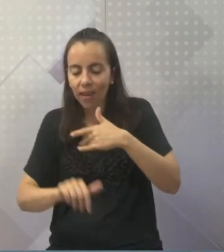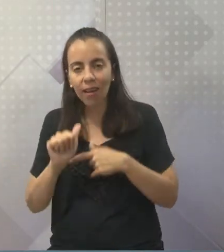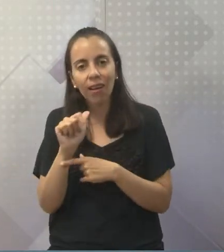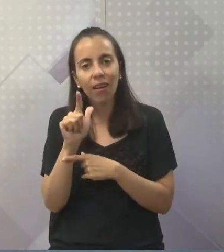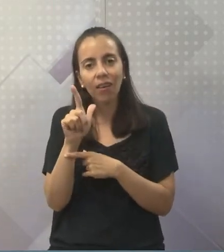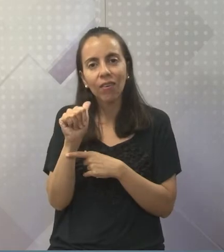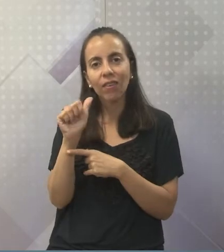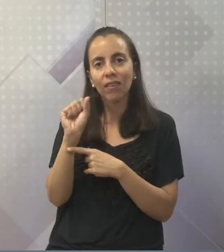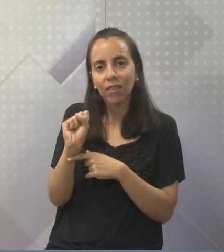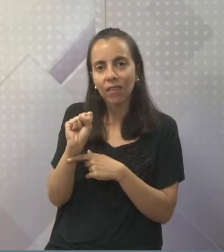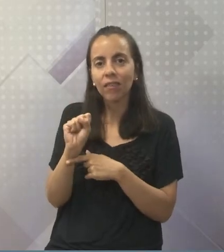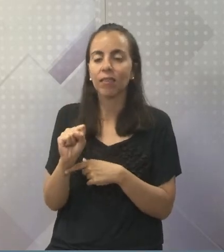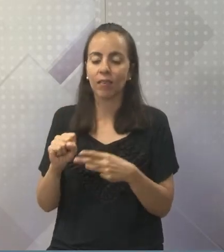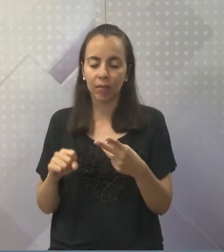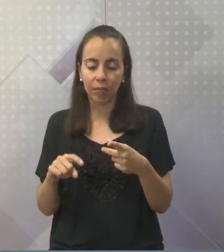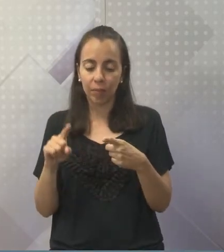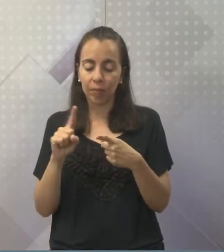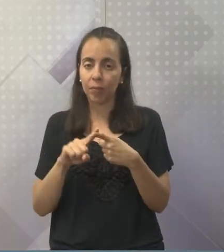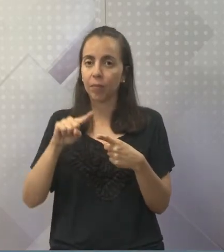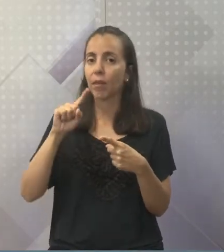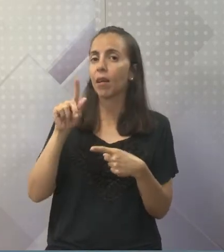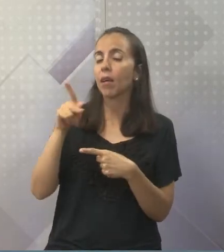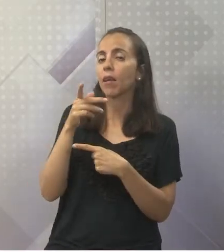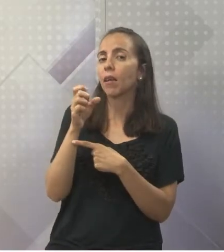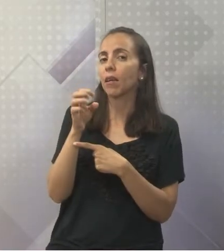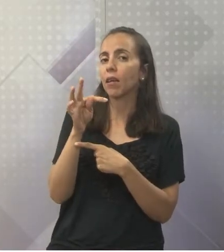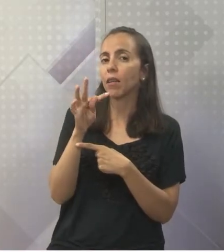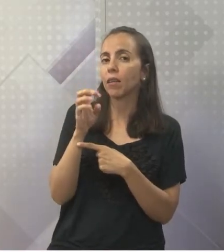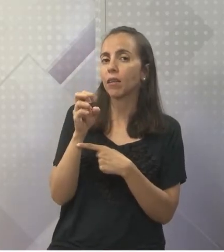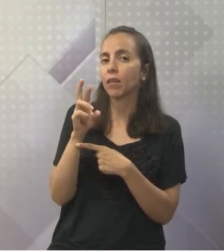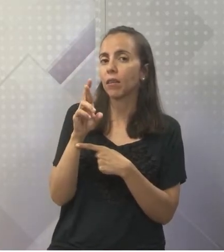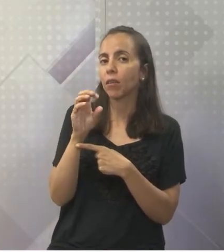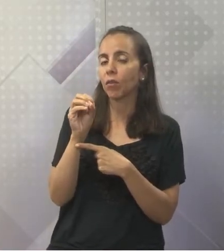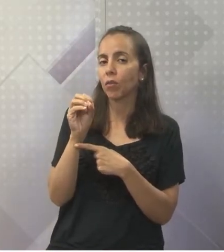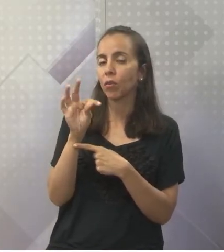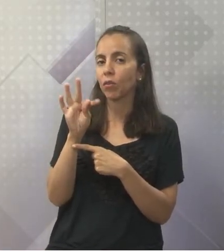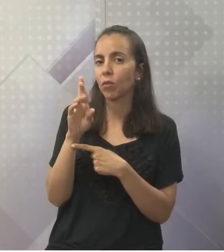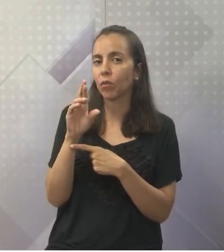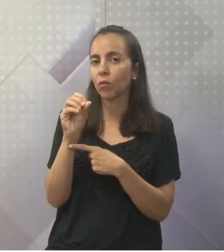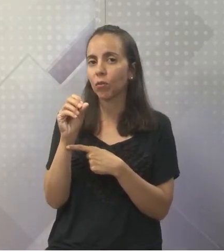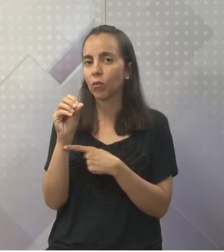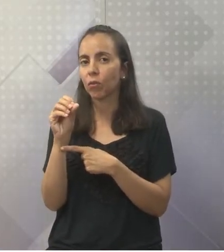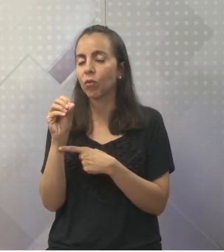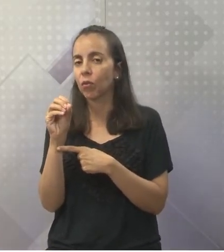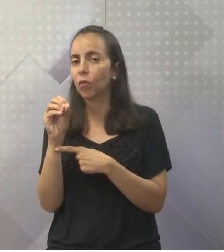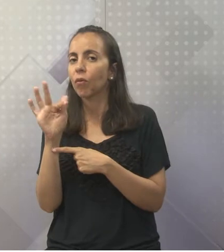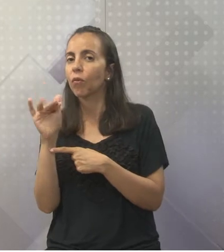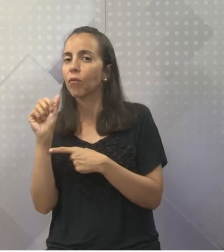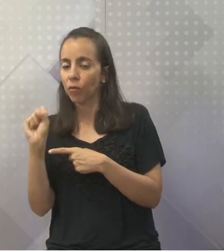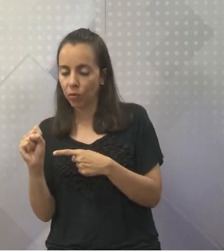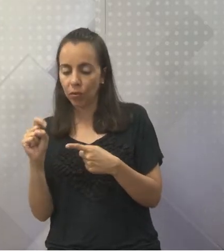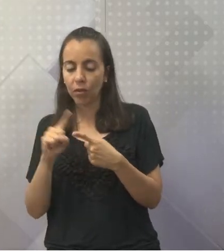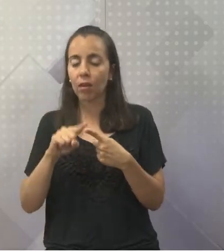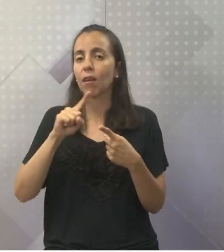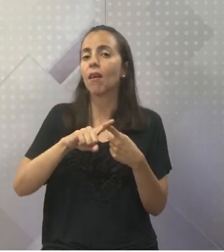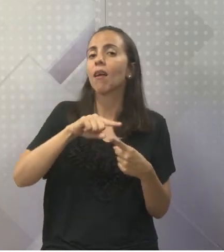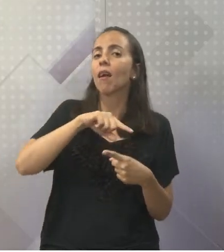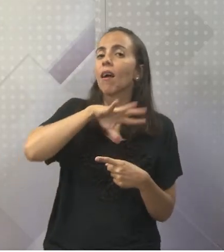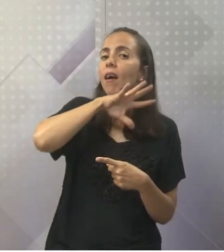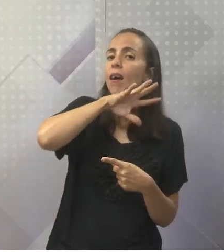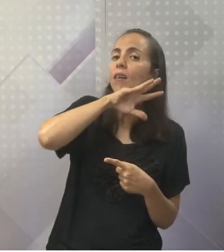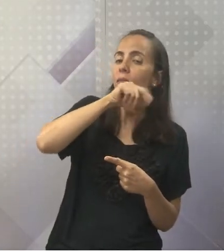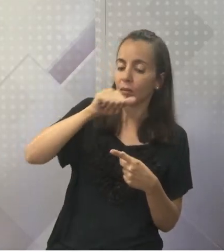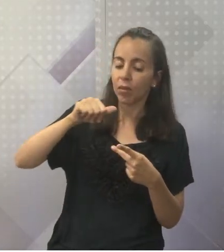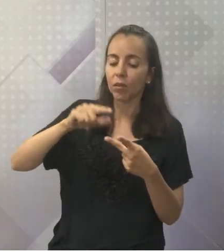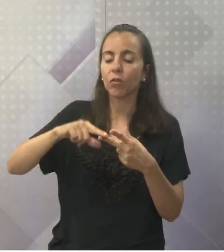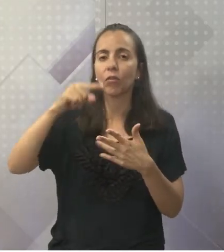fungos e protozoários são heterótrofos. Ah, professor. Então, vem cá. Vamos testar o